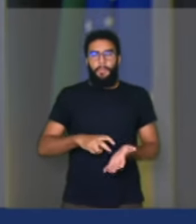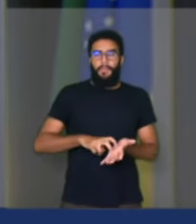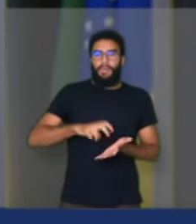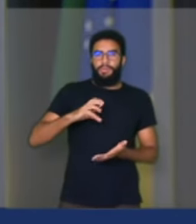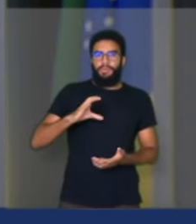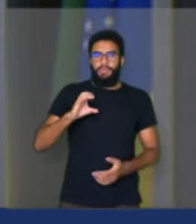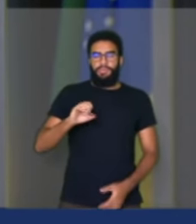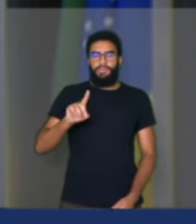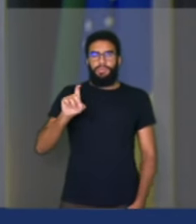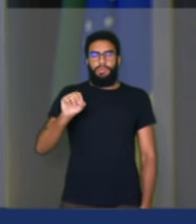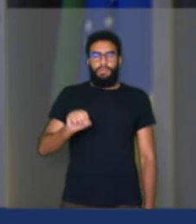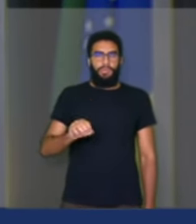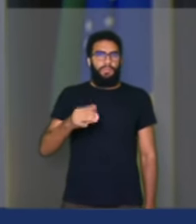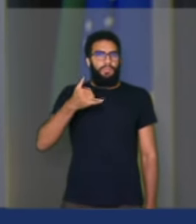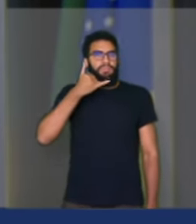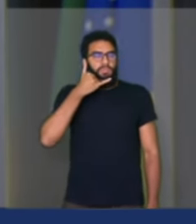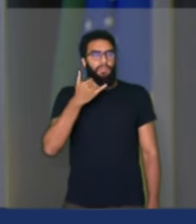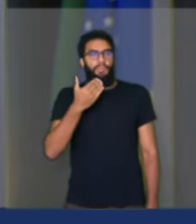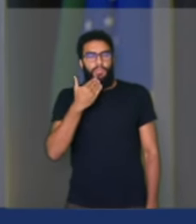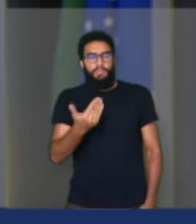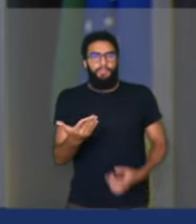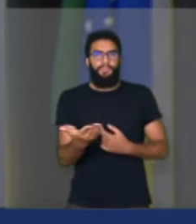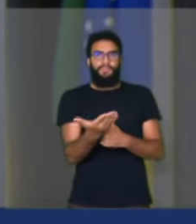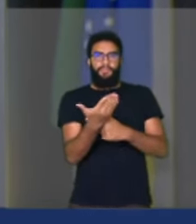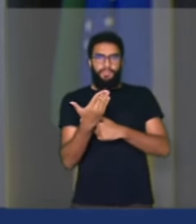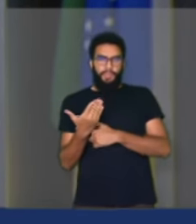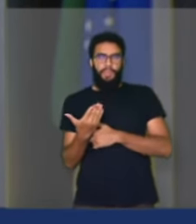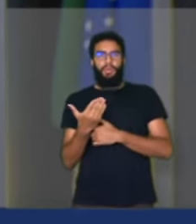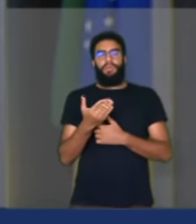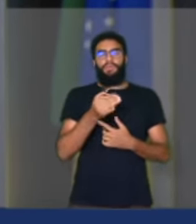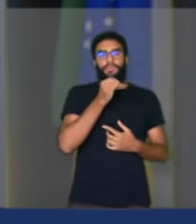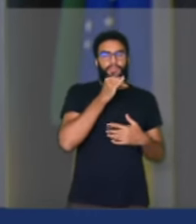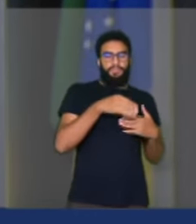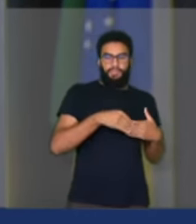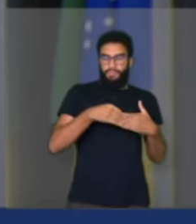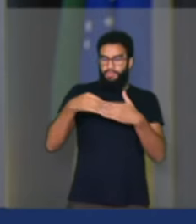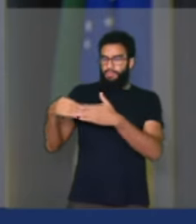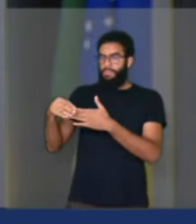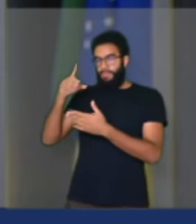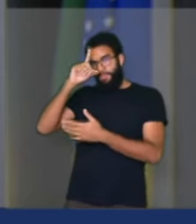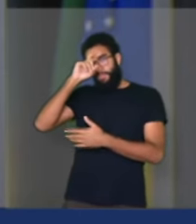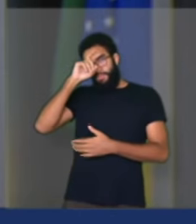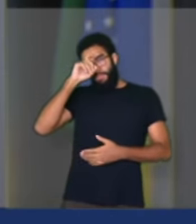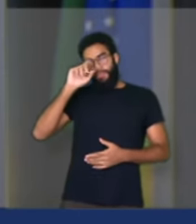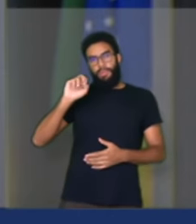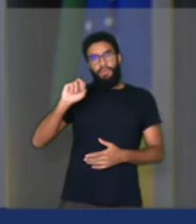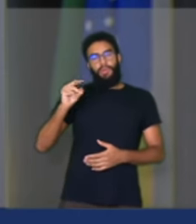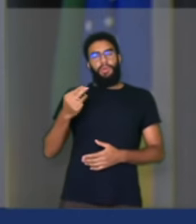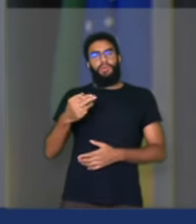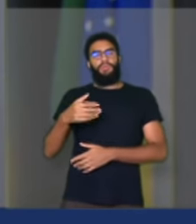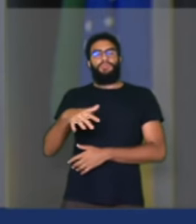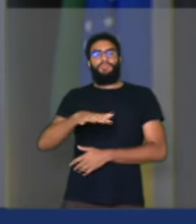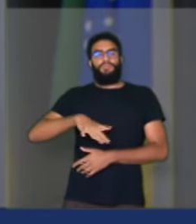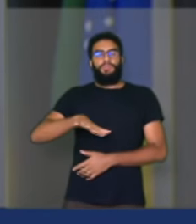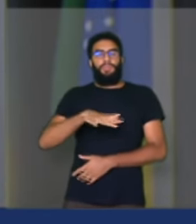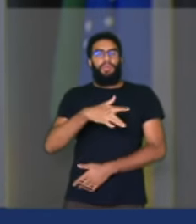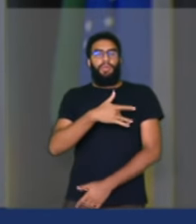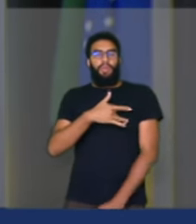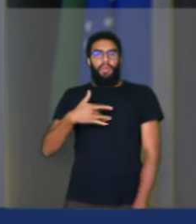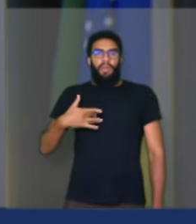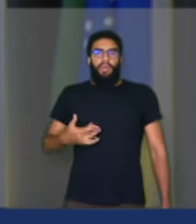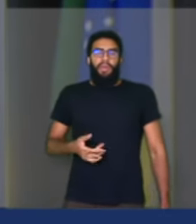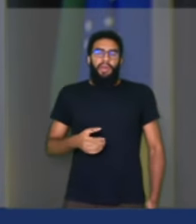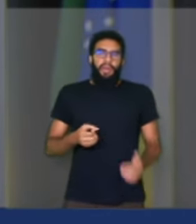ligam para eles para pedir assistência, seja para levar a um hospital, a um posto de saúde. Quantos deles fizeram partos,